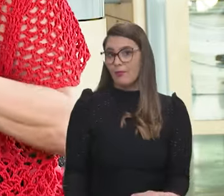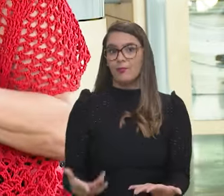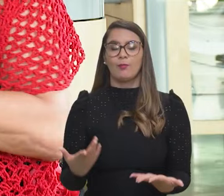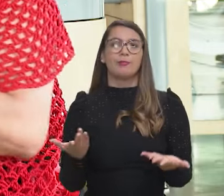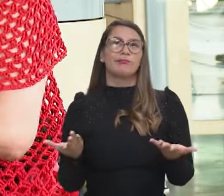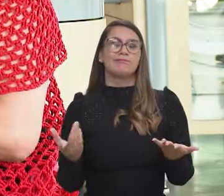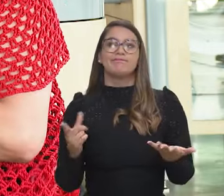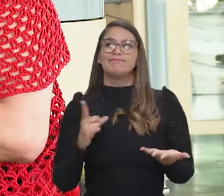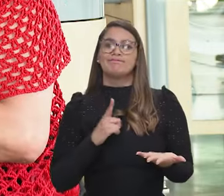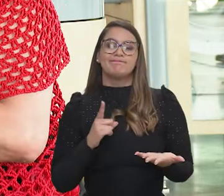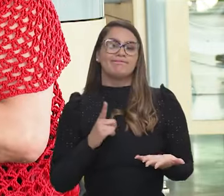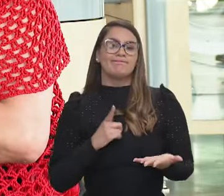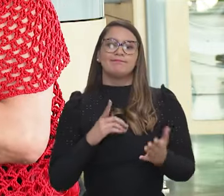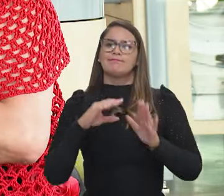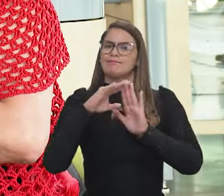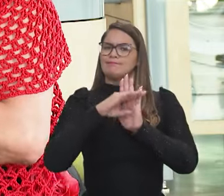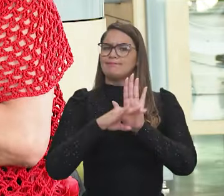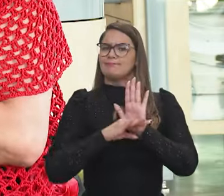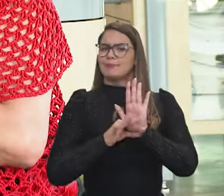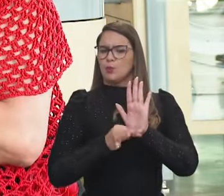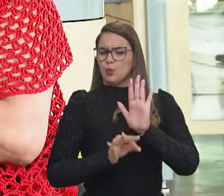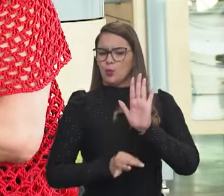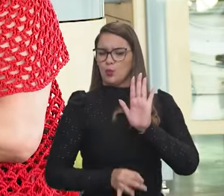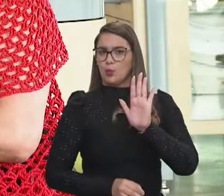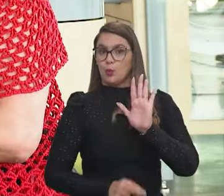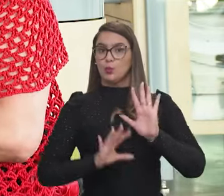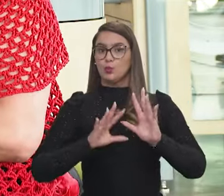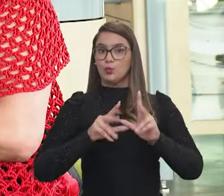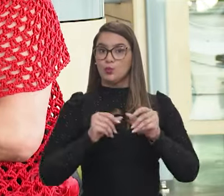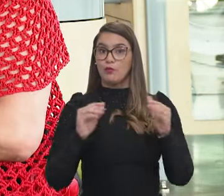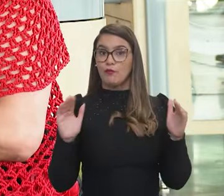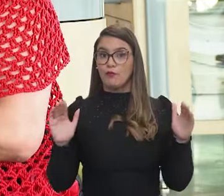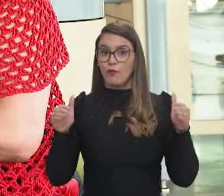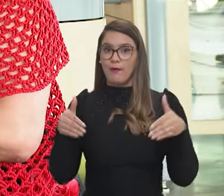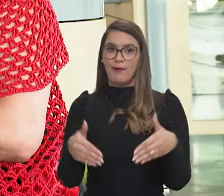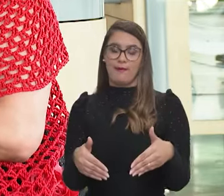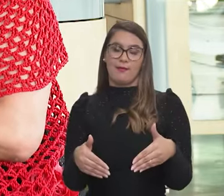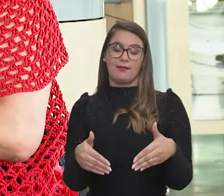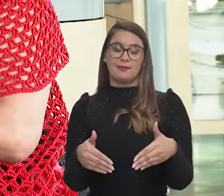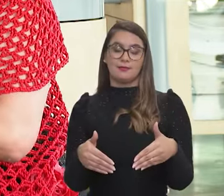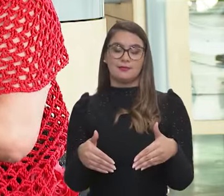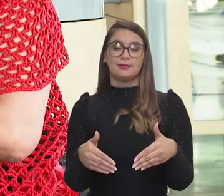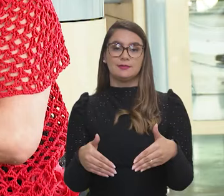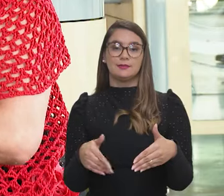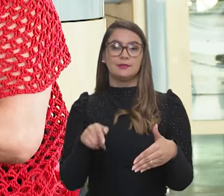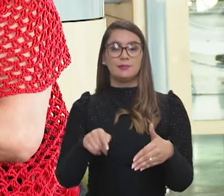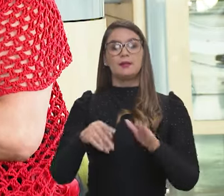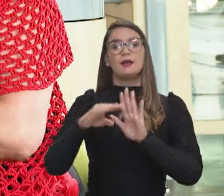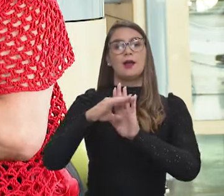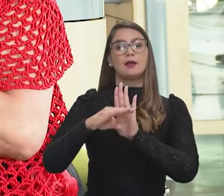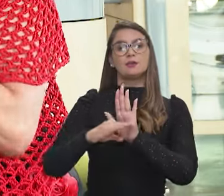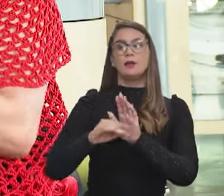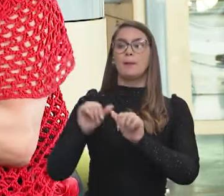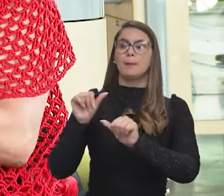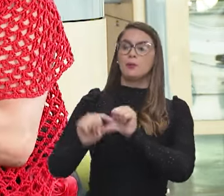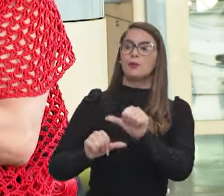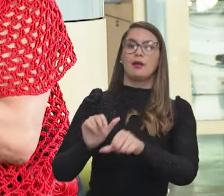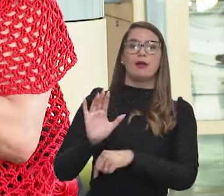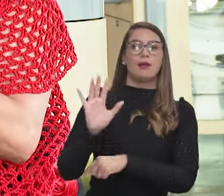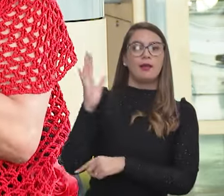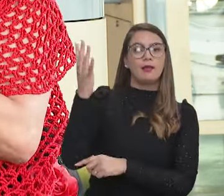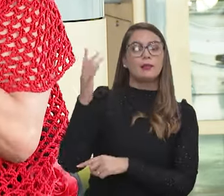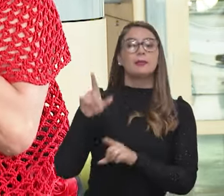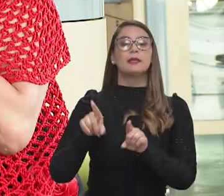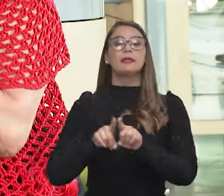Então, são... É uma agenda extensa, todas voltadas para a agenda das